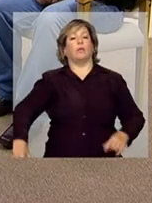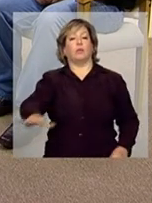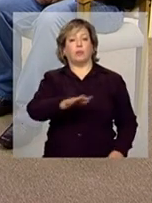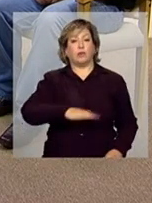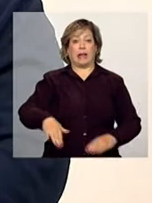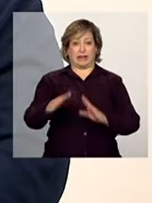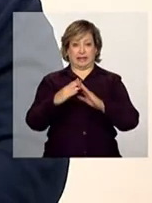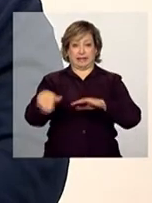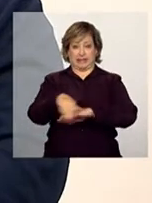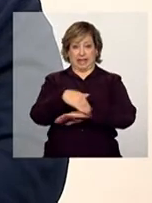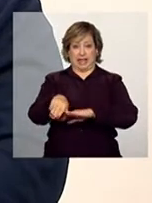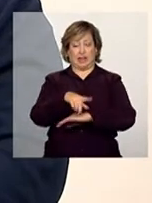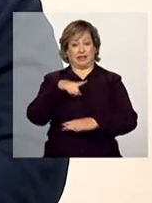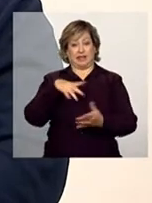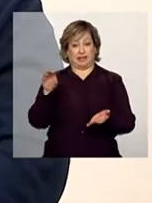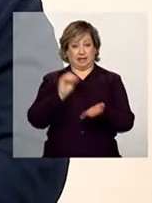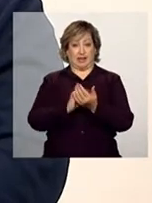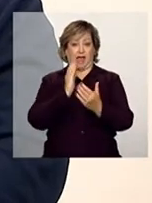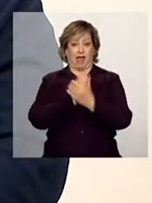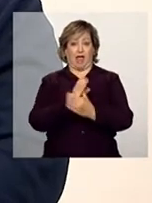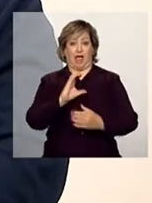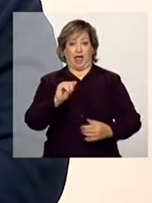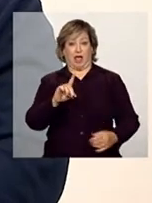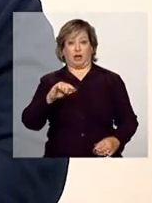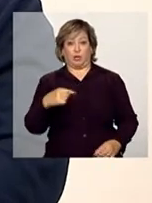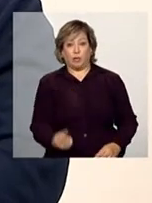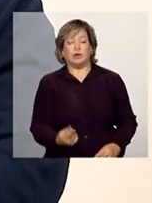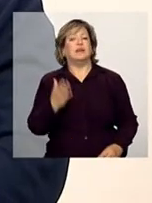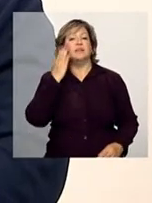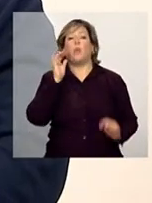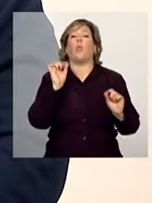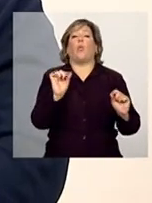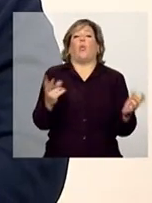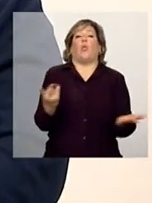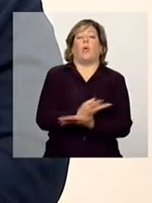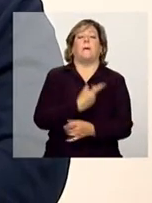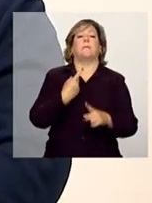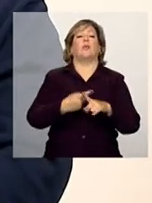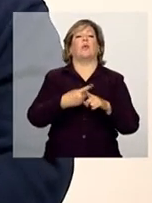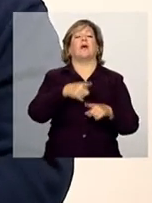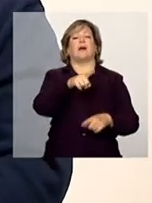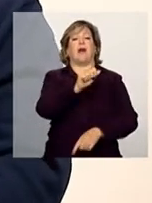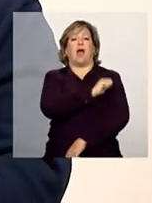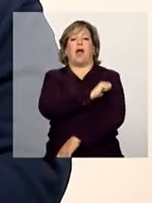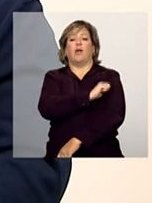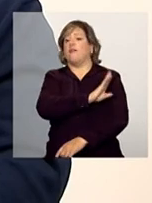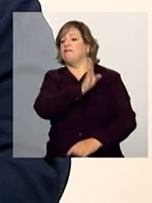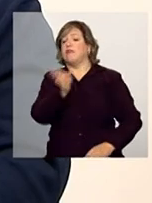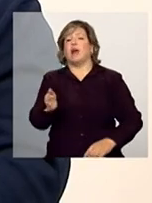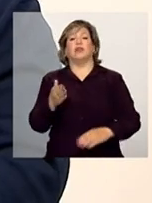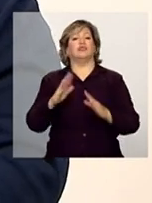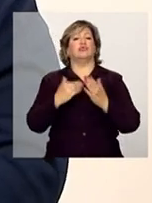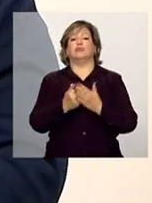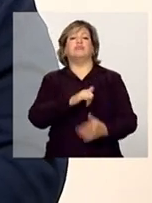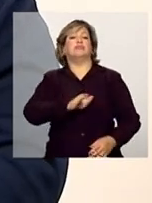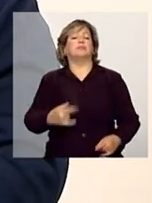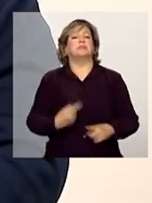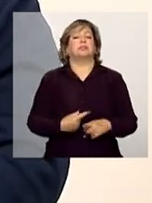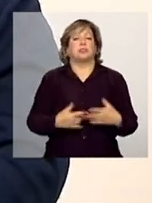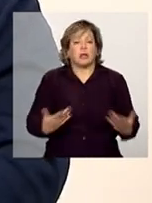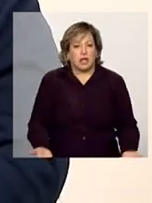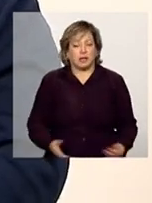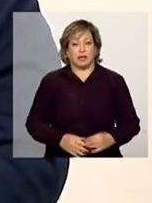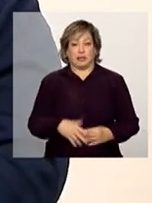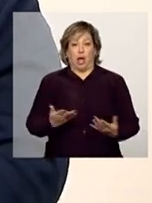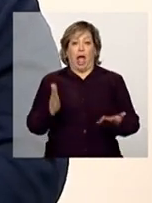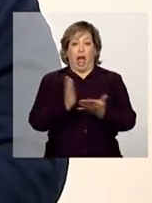endereço que consta do cadastro único, para ver o que está acontecendo. E outra mudança, Adriana, é que algumas reivindicações,